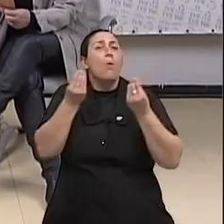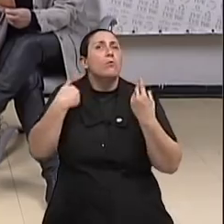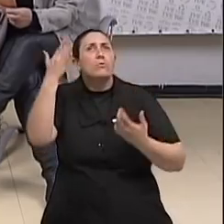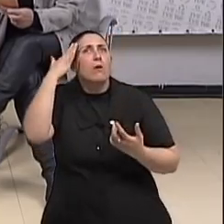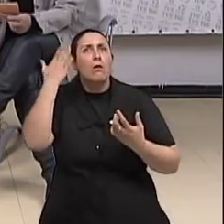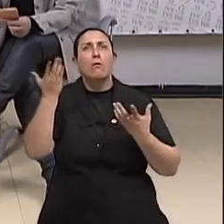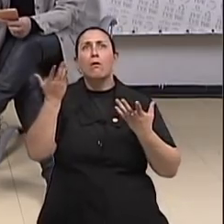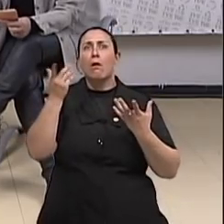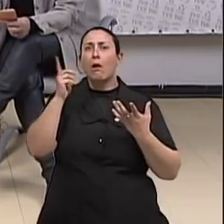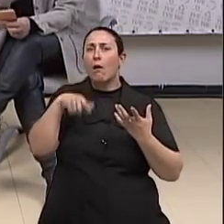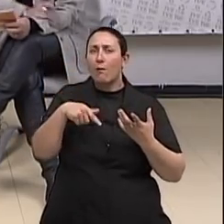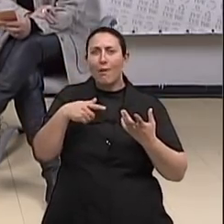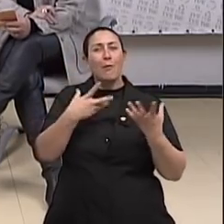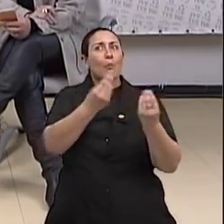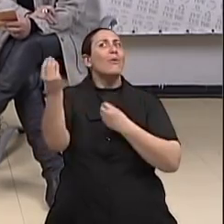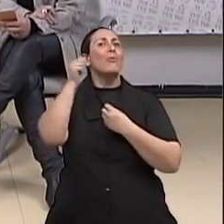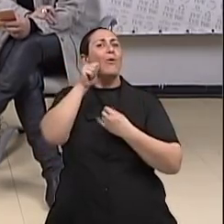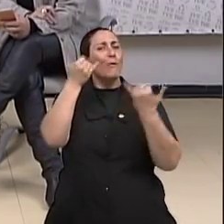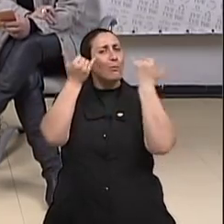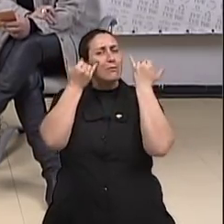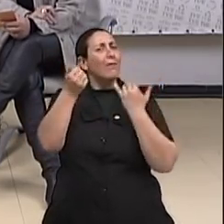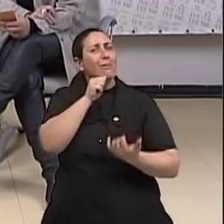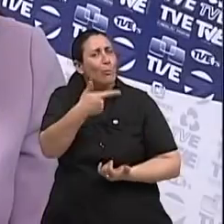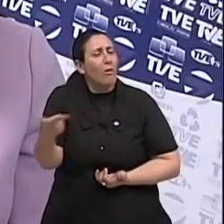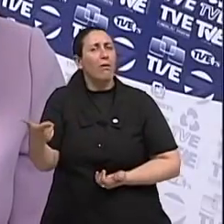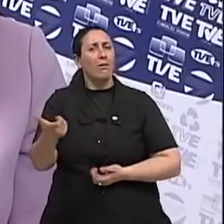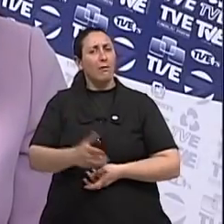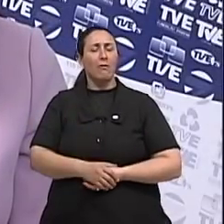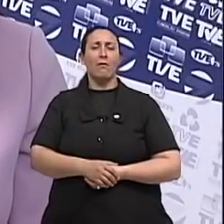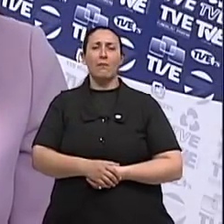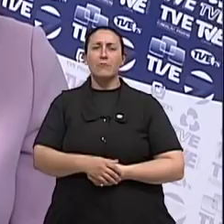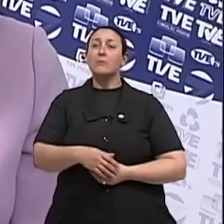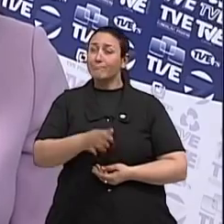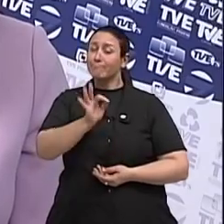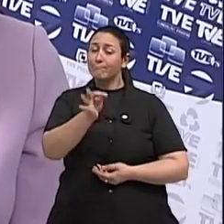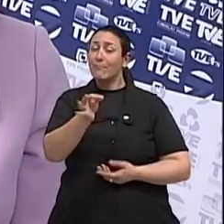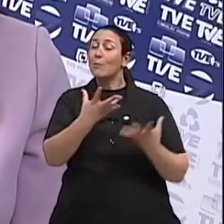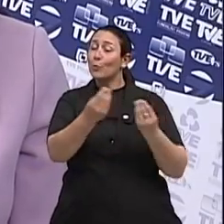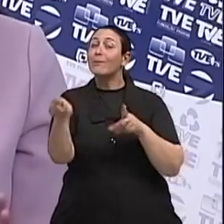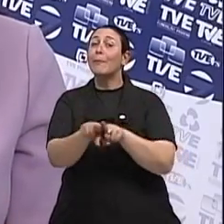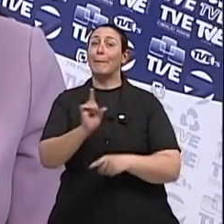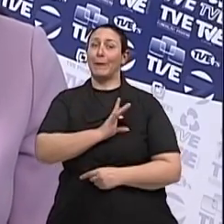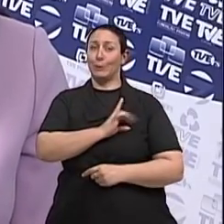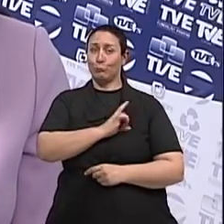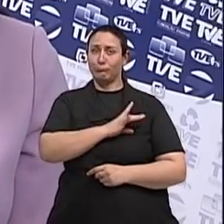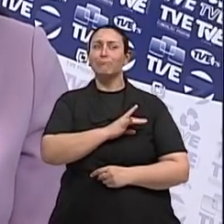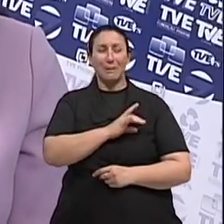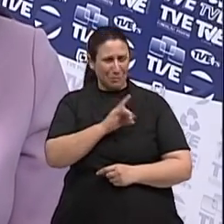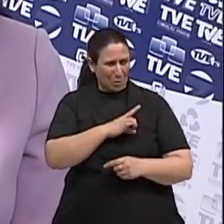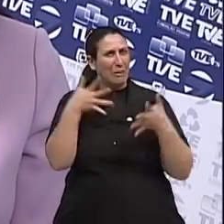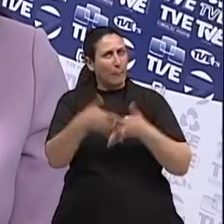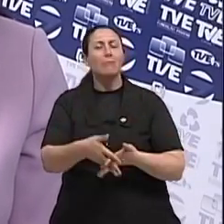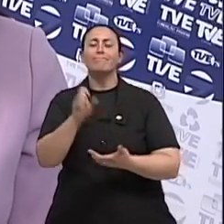sintomas? As mulheres estão perdidas, né, doutora, ainda? E com muito medo. O medo é que interfere, O medo interfere